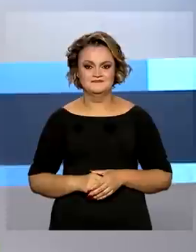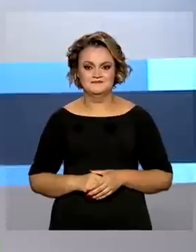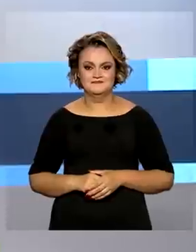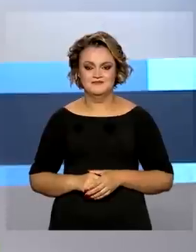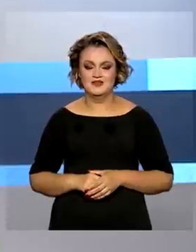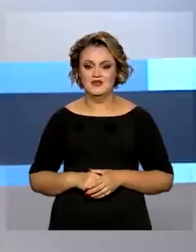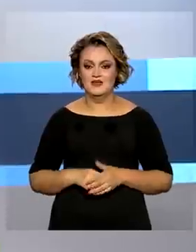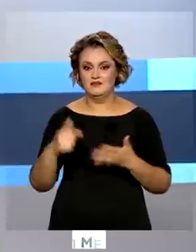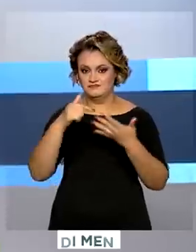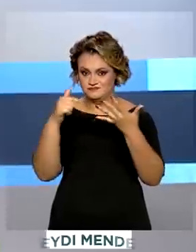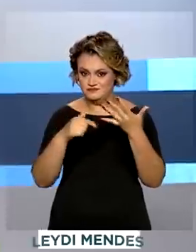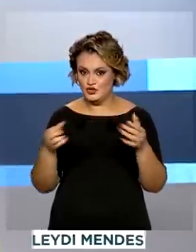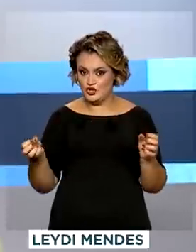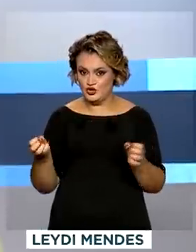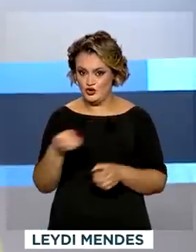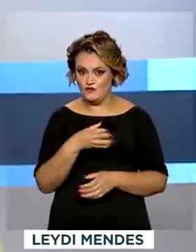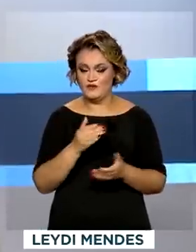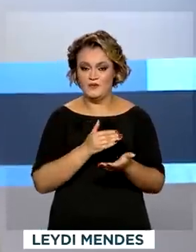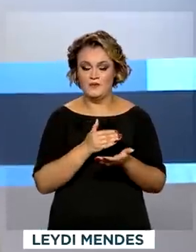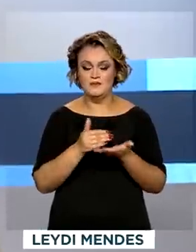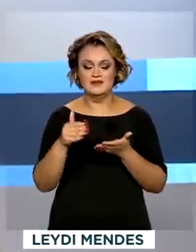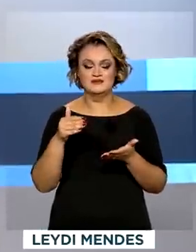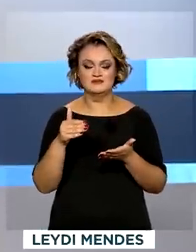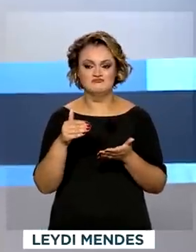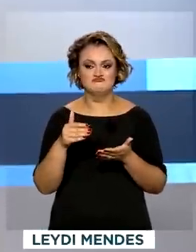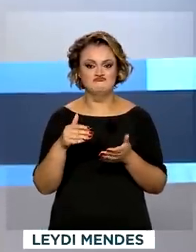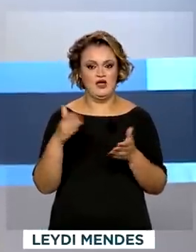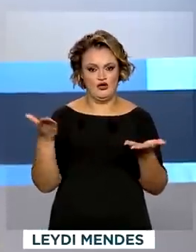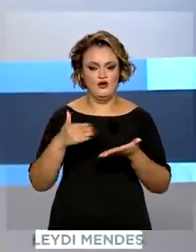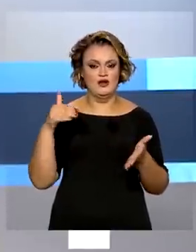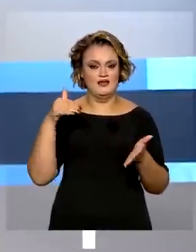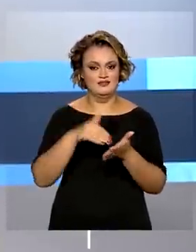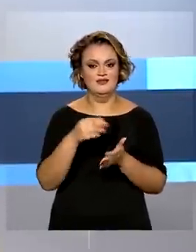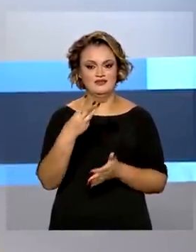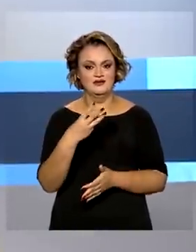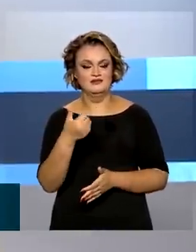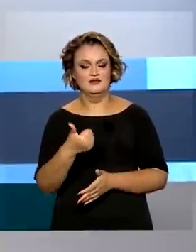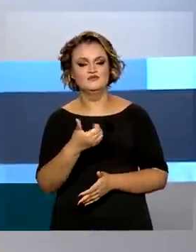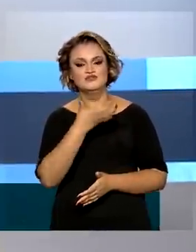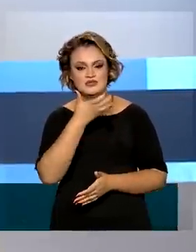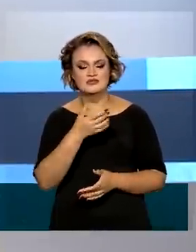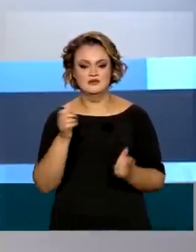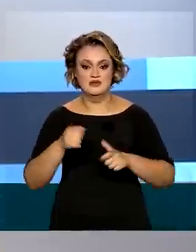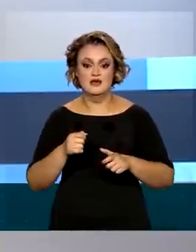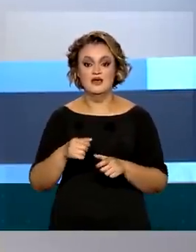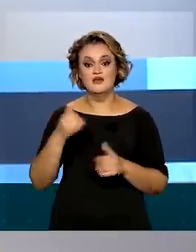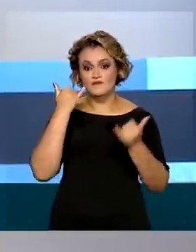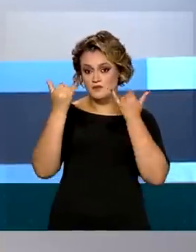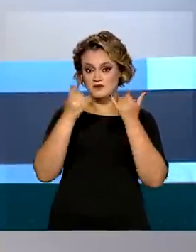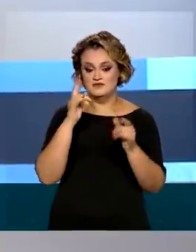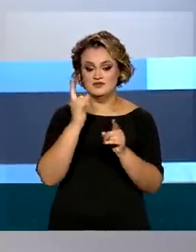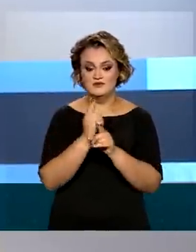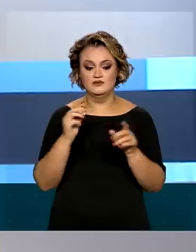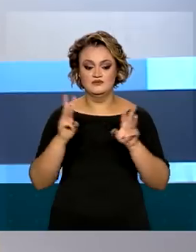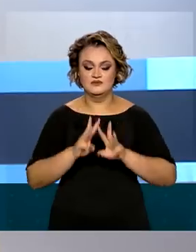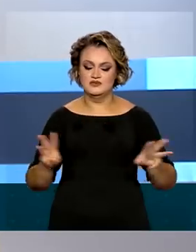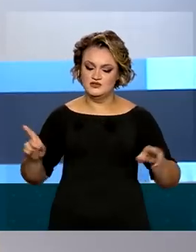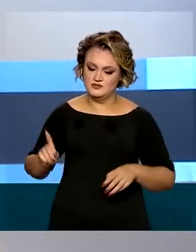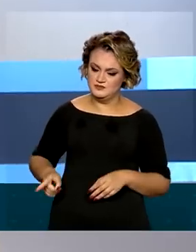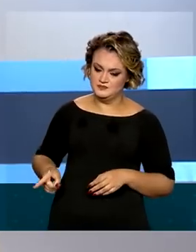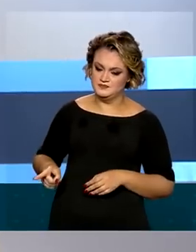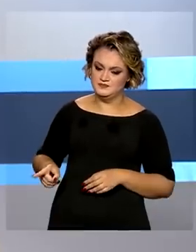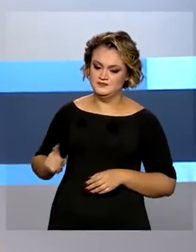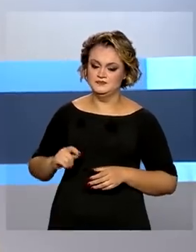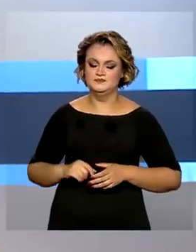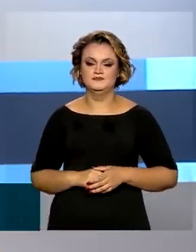As novas condições valem até 31 de dezembro deste ano. Para outras informações, os clientes podem consultar o site da